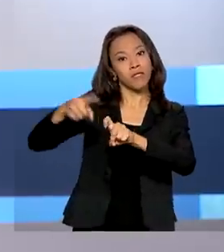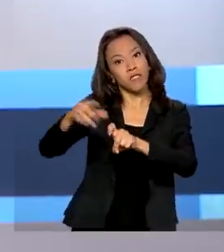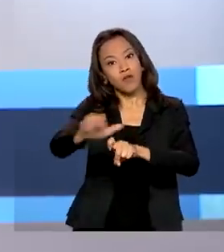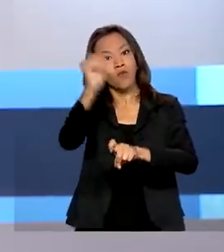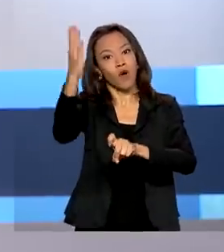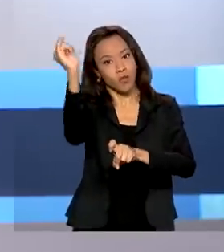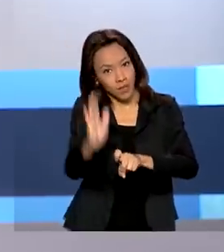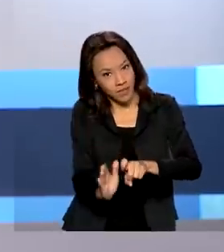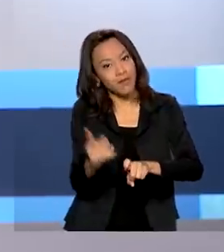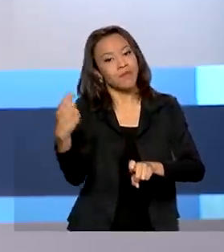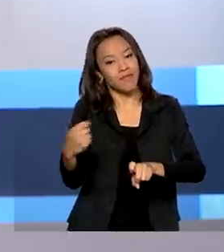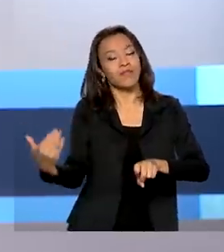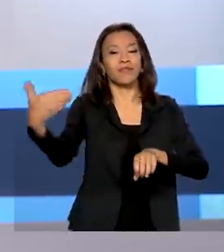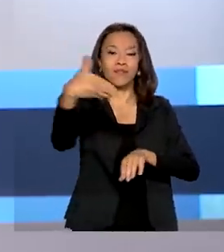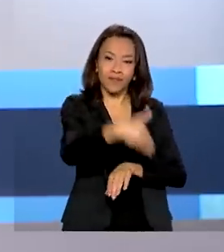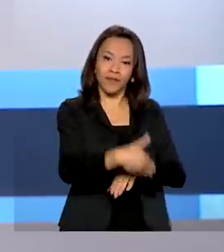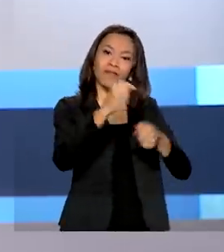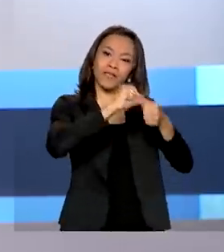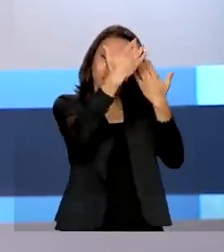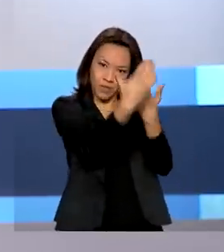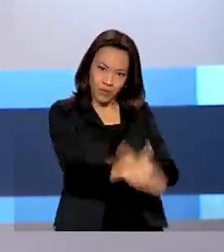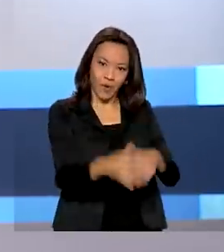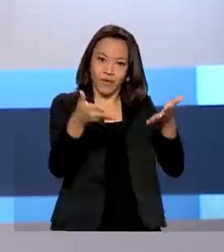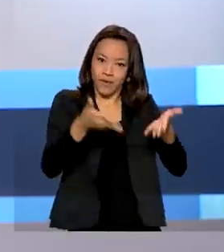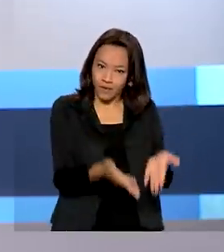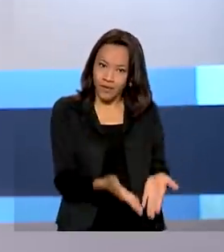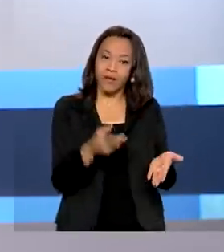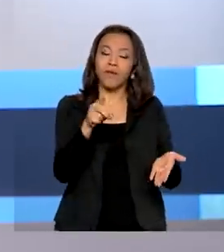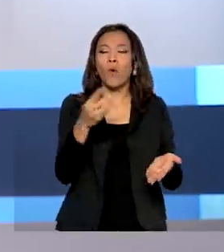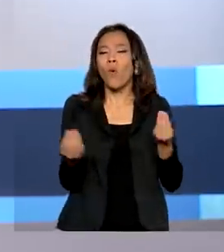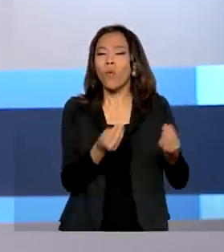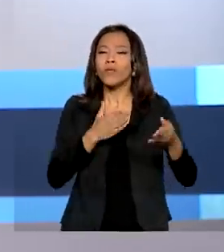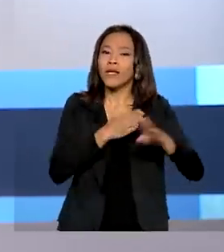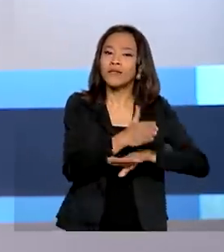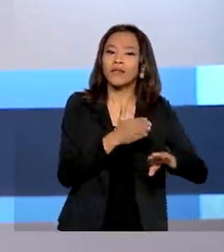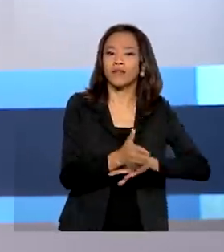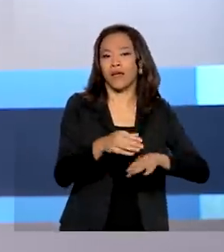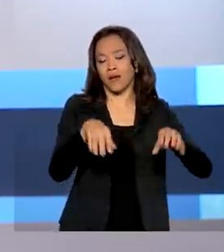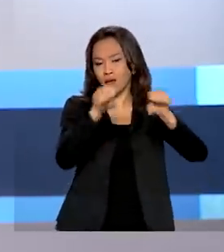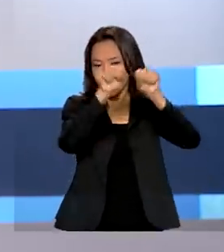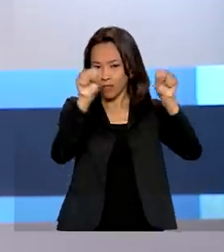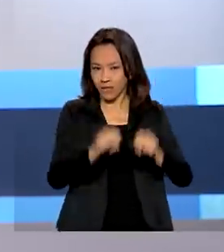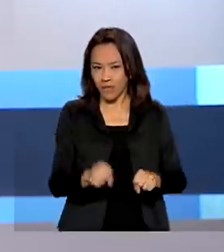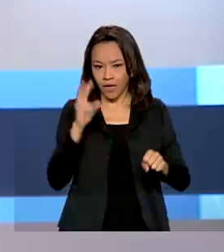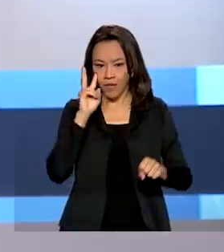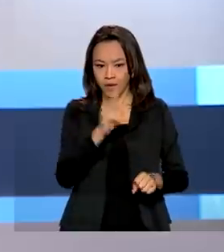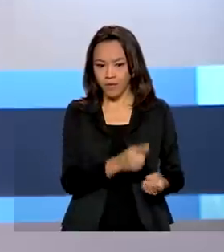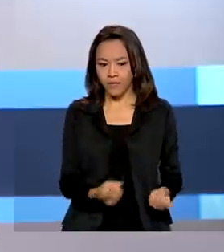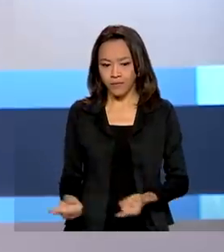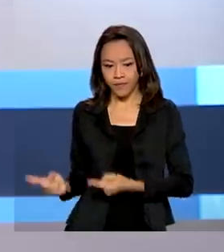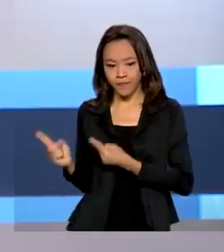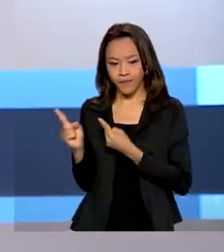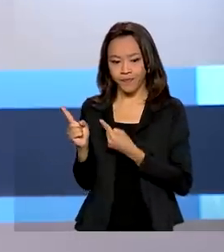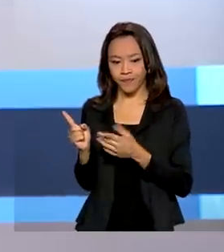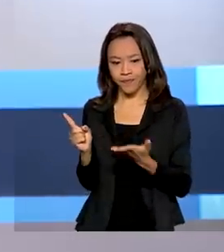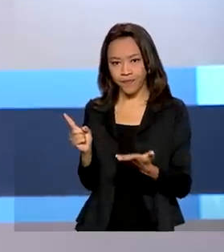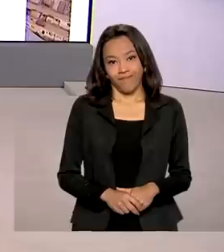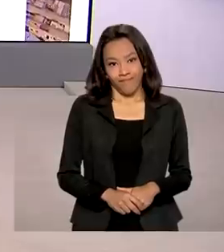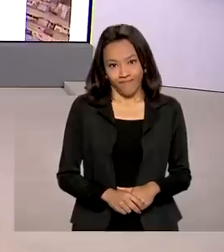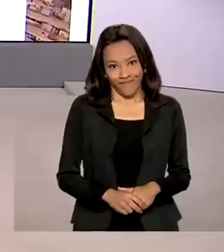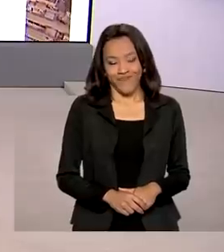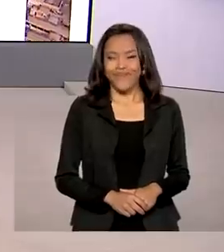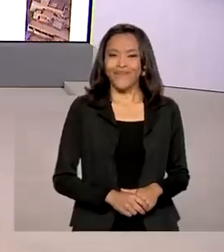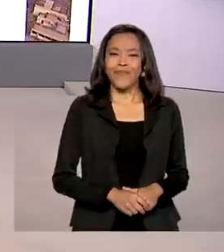Para a inscrição, os candidatos devem acessar o sistema no portal do Inep. O endereço é gov.br barra Inep.